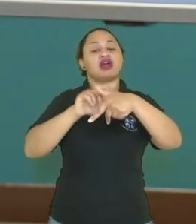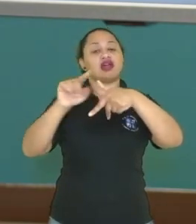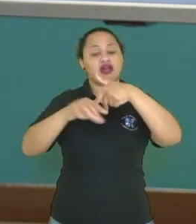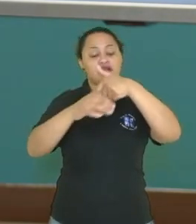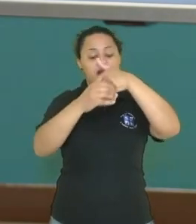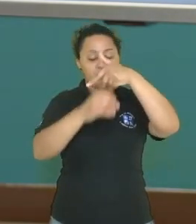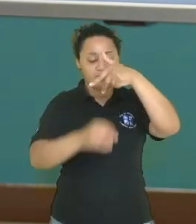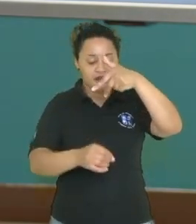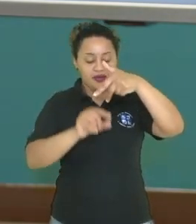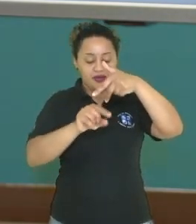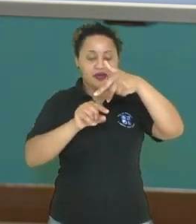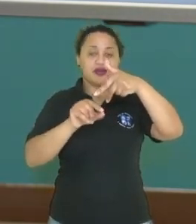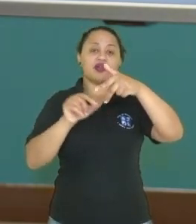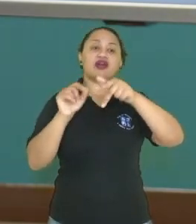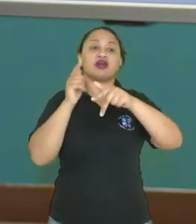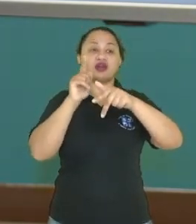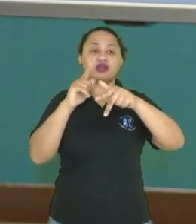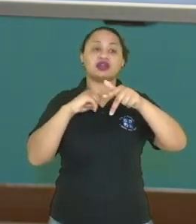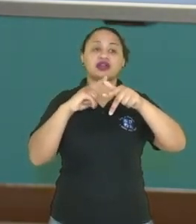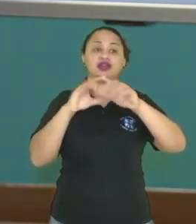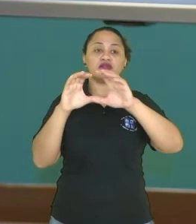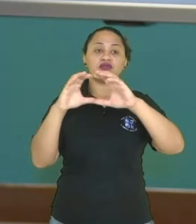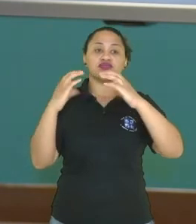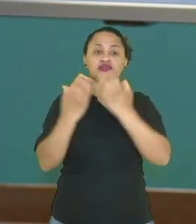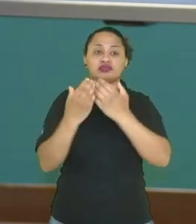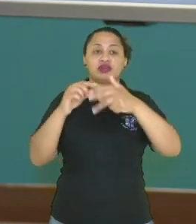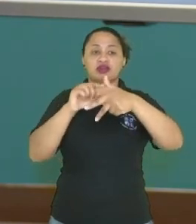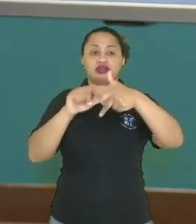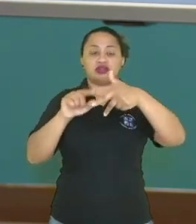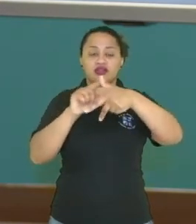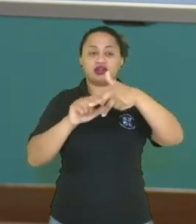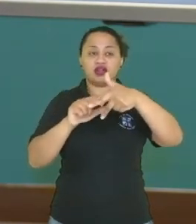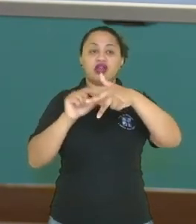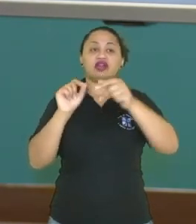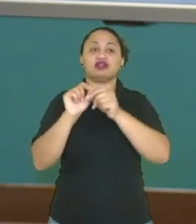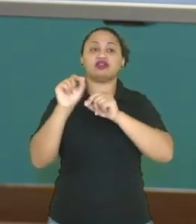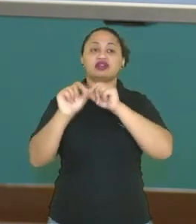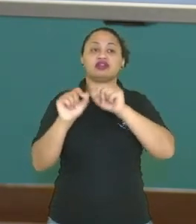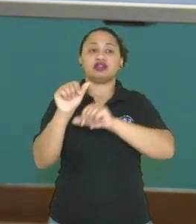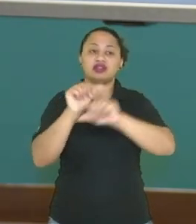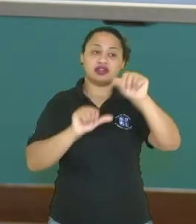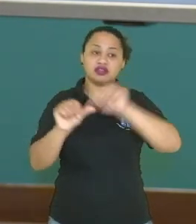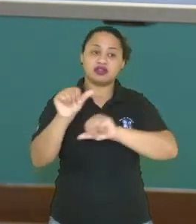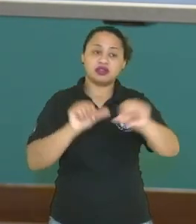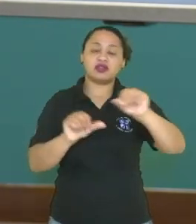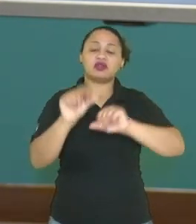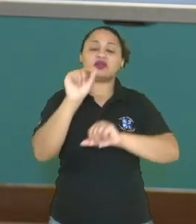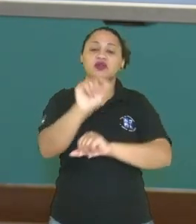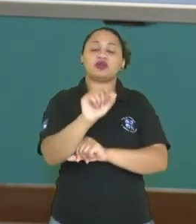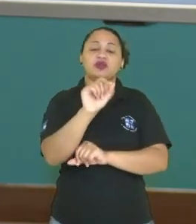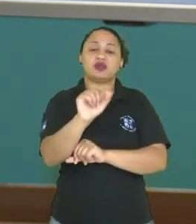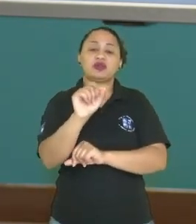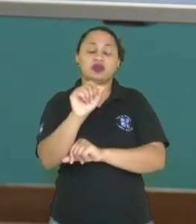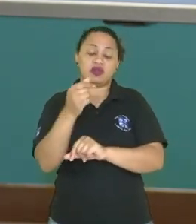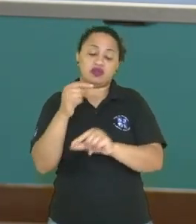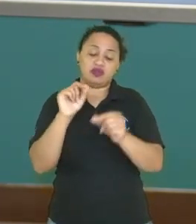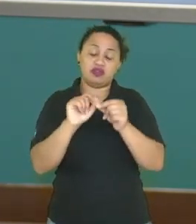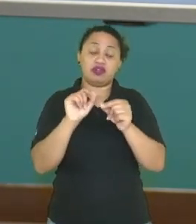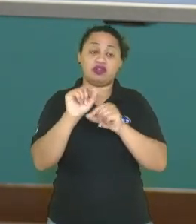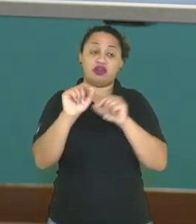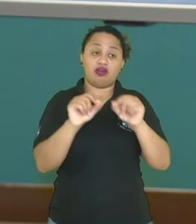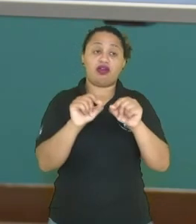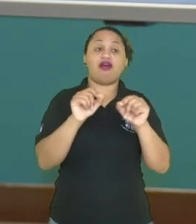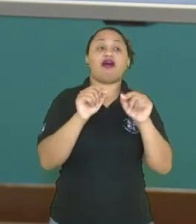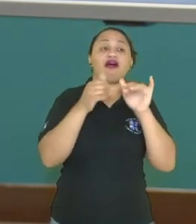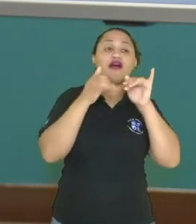turbinas. As turbinas eólicas, certo? Elas vão, então, transformar, elas vão transferir, perdão, a